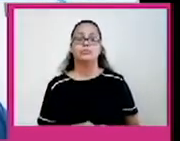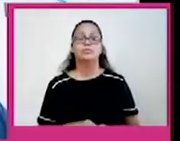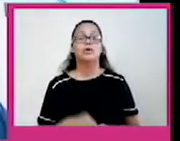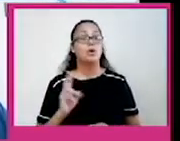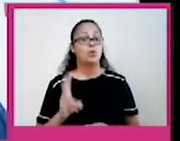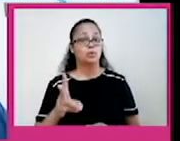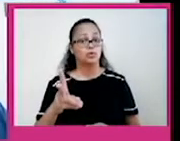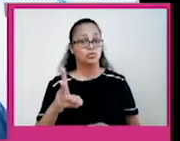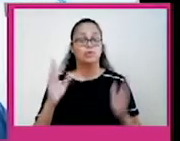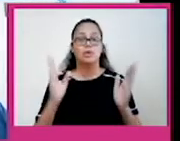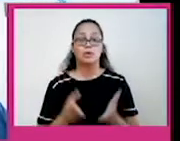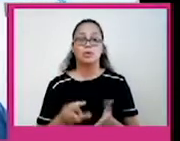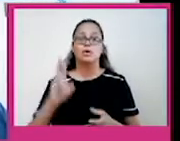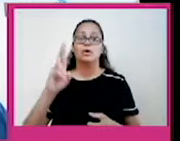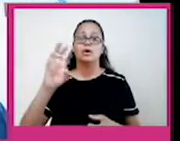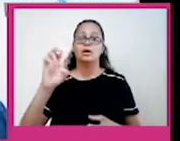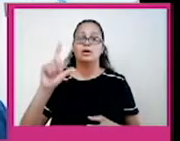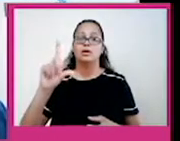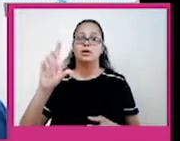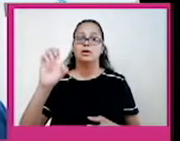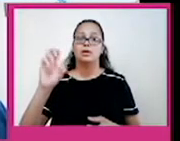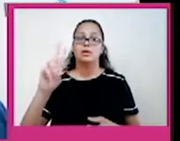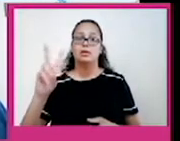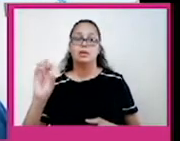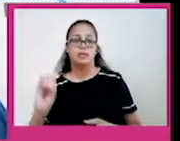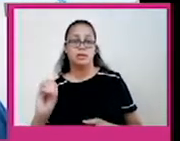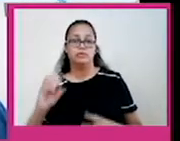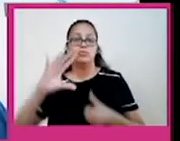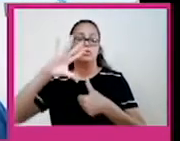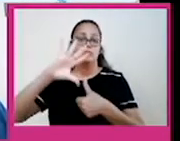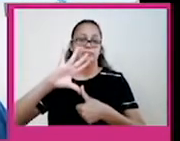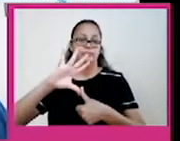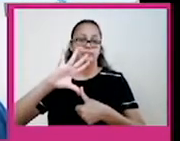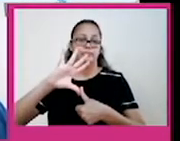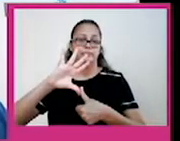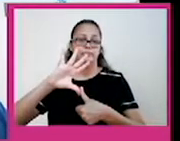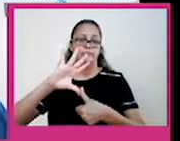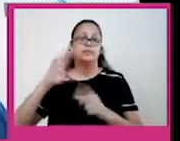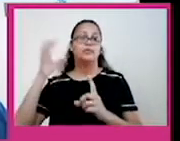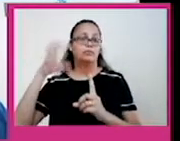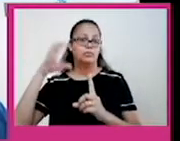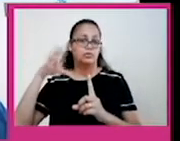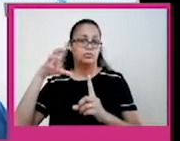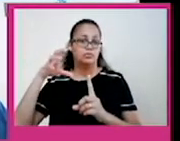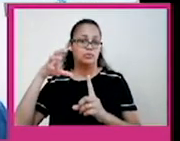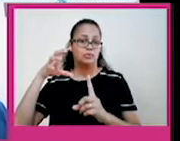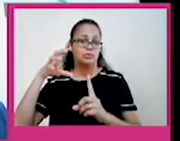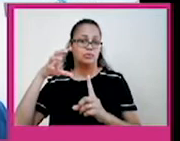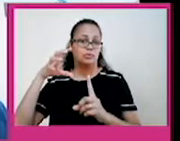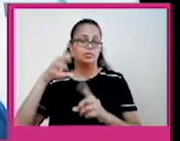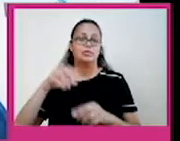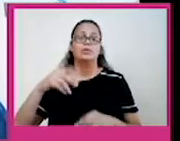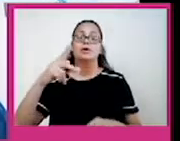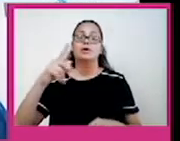Continuando, vamos falar então agora do relevo. O relevo do continente americano foi influenciado por sua origem e pela situação das